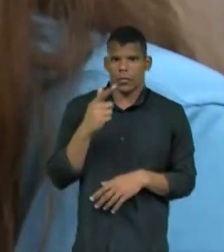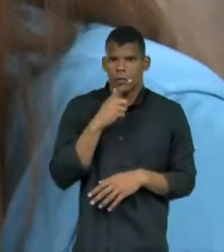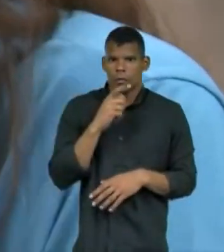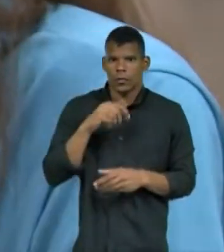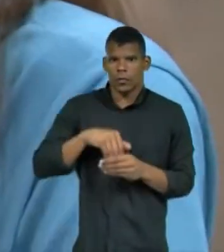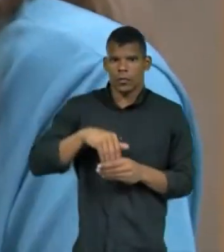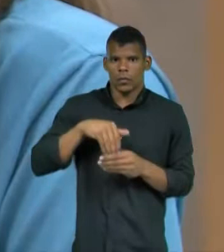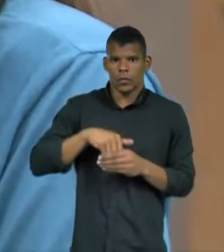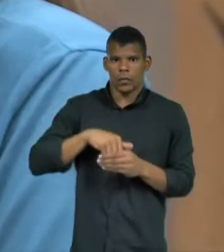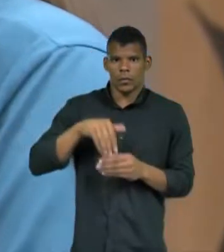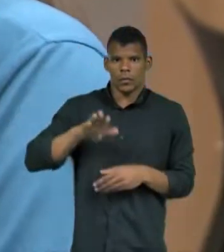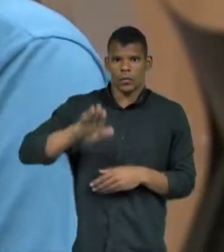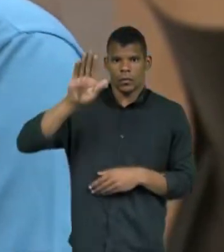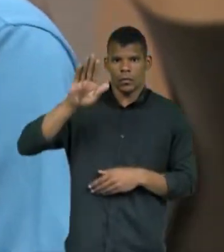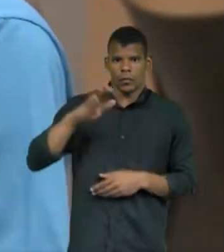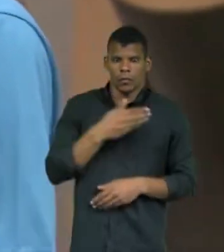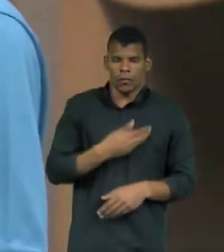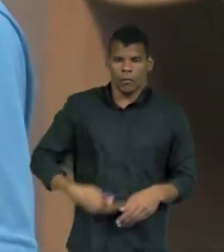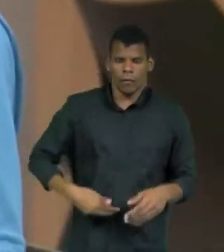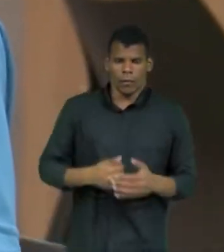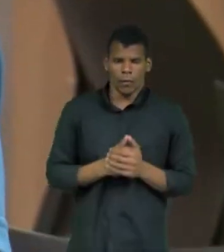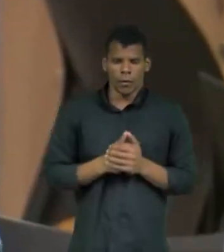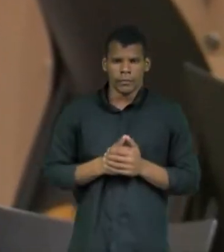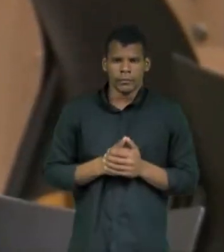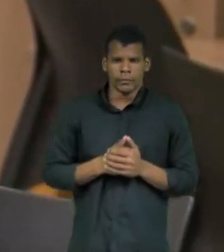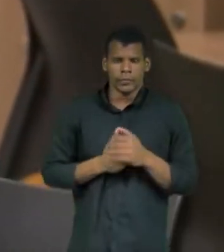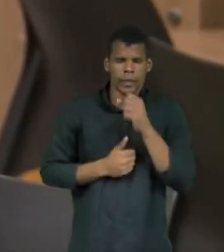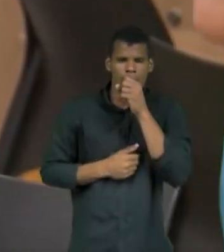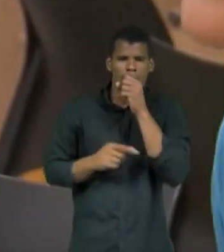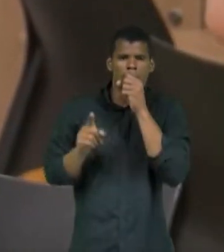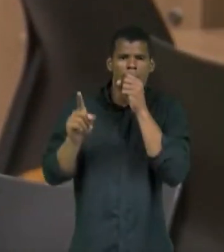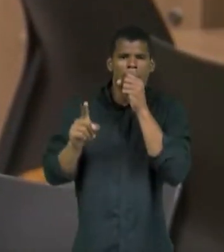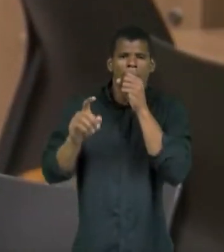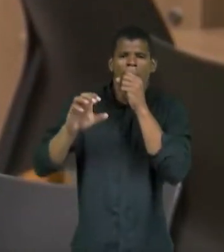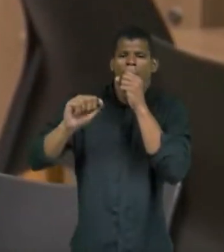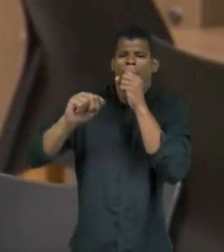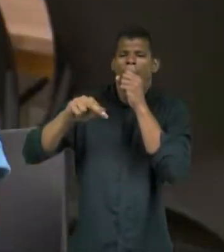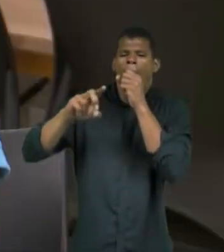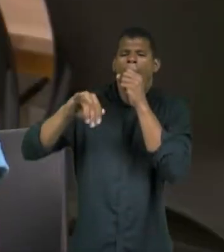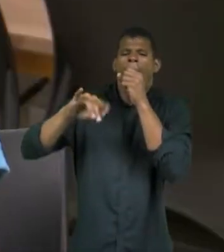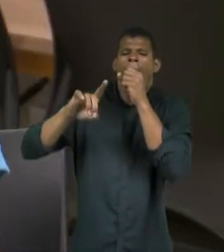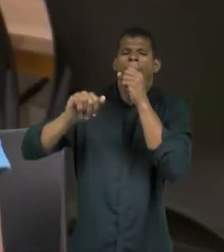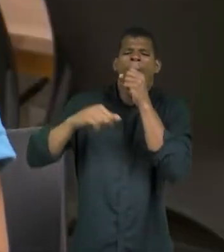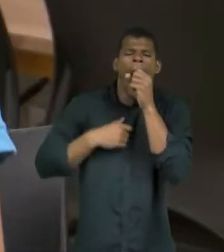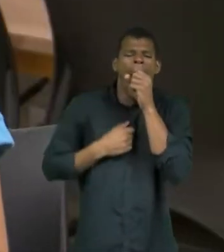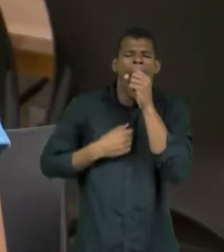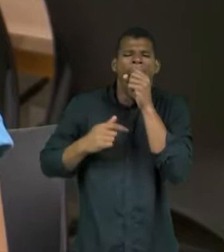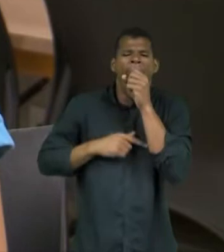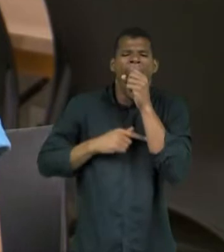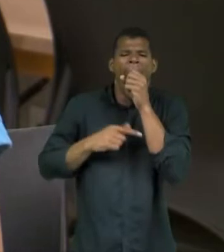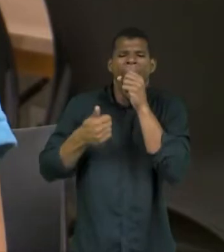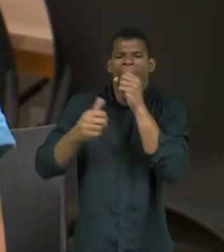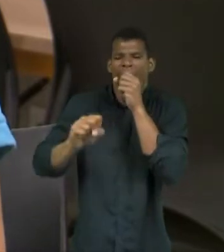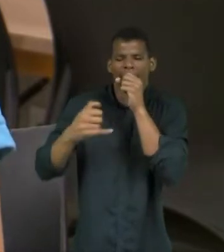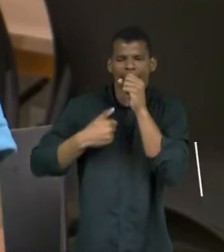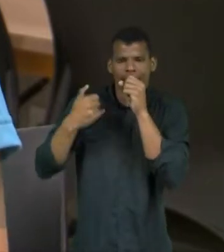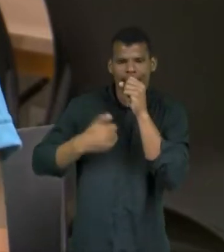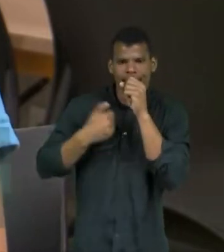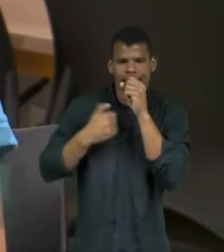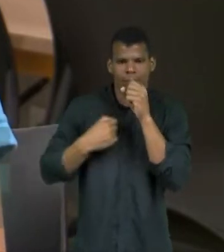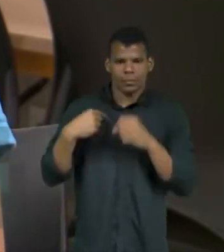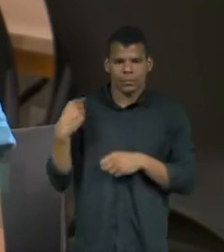governo do Estado. A estudante Cândida Marques, de 18 anos, foi uma delas. Nós elaboramos um país